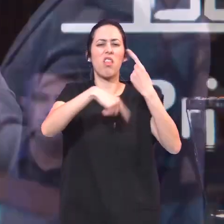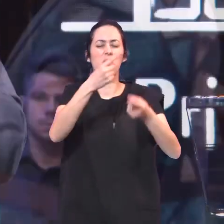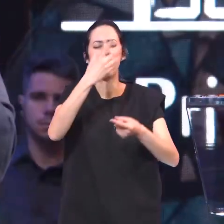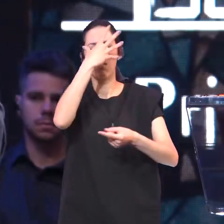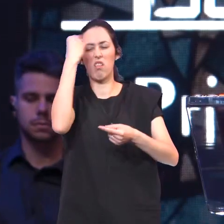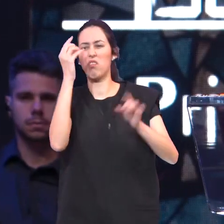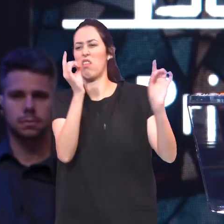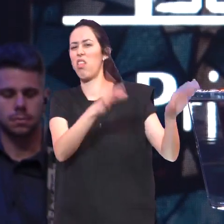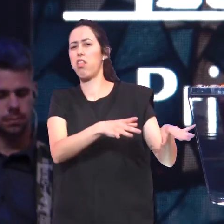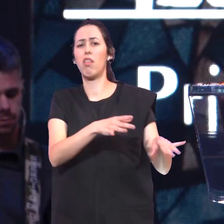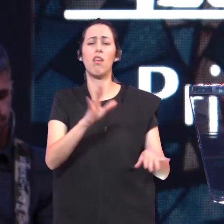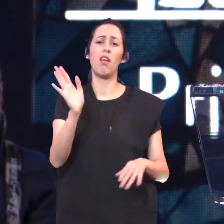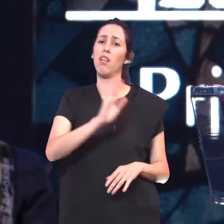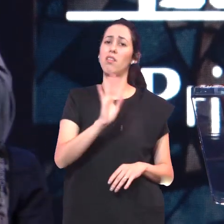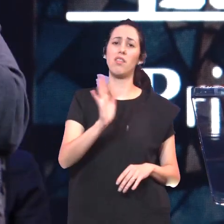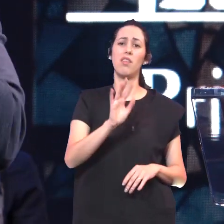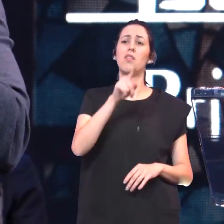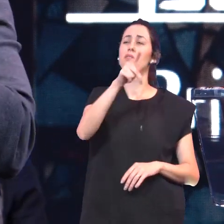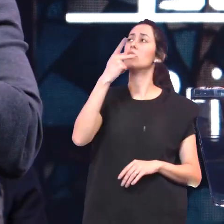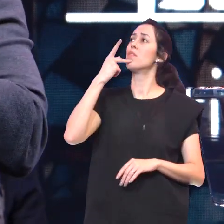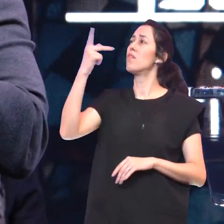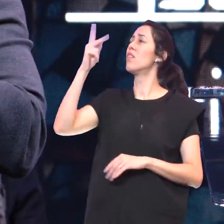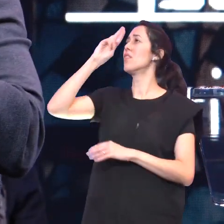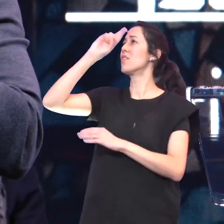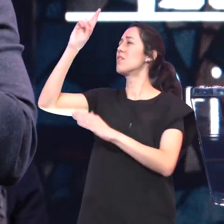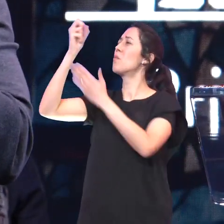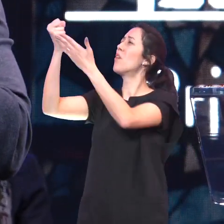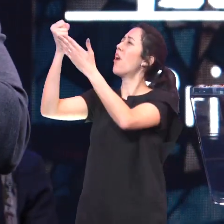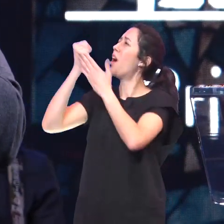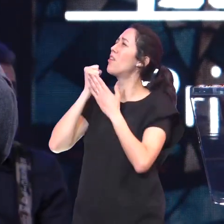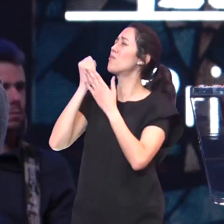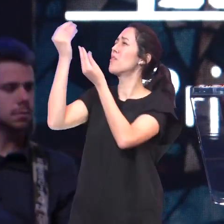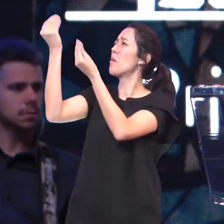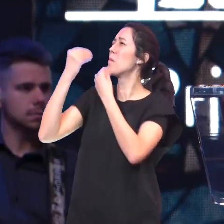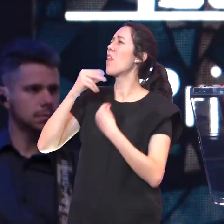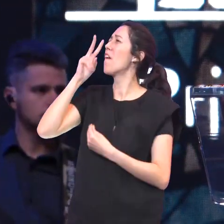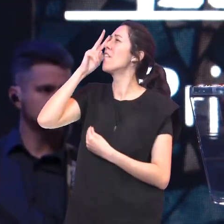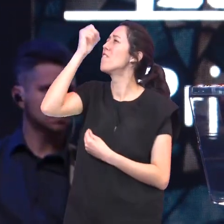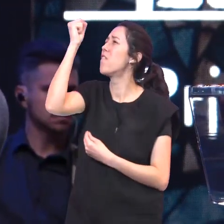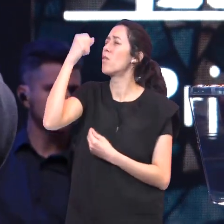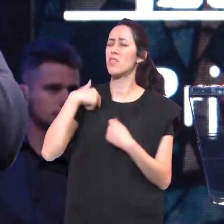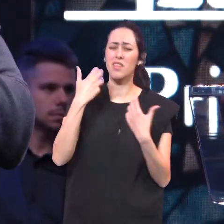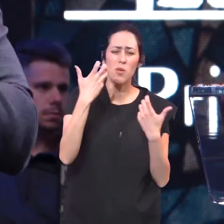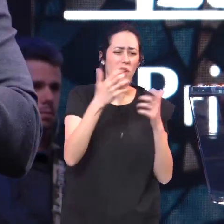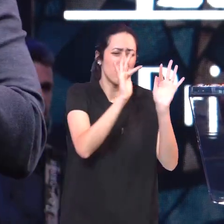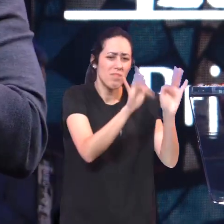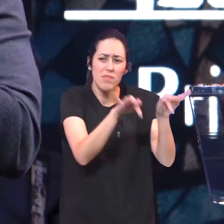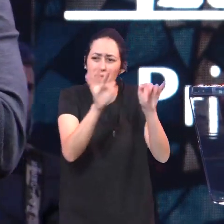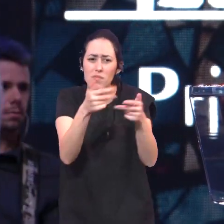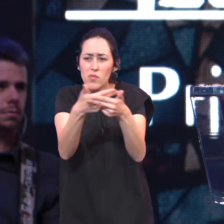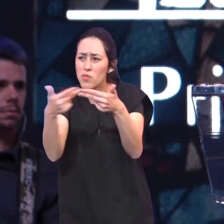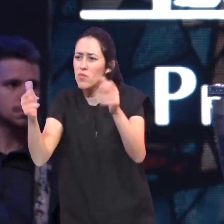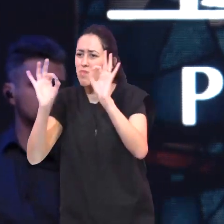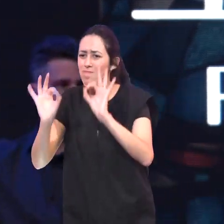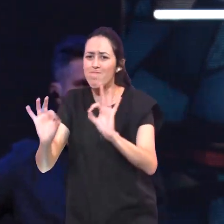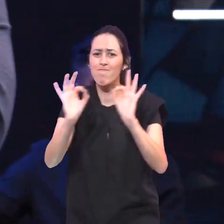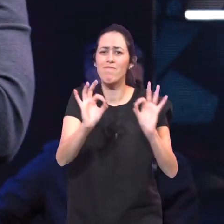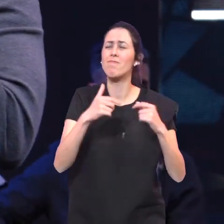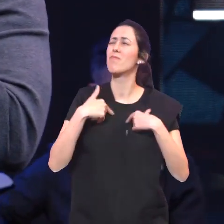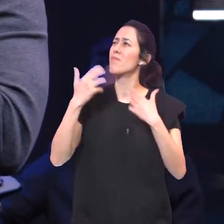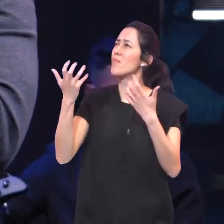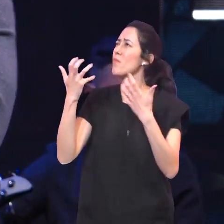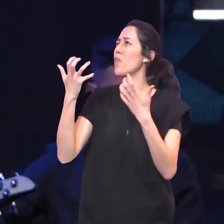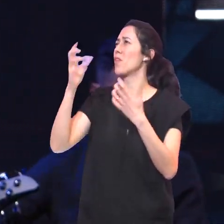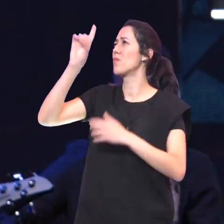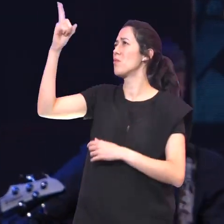Diga Diga Senhor Ajuda-me a encontrar Descanso Tendo força Para terminar Todas as coisas Que o Senhor Me confiou